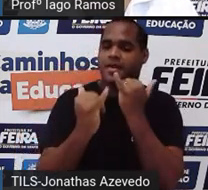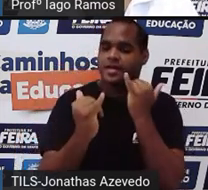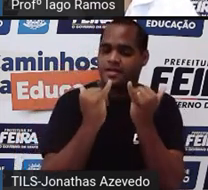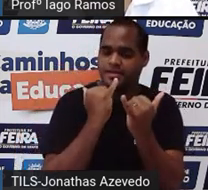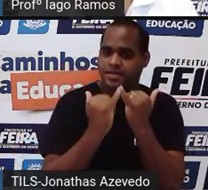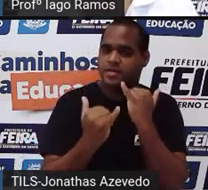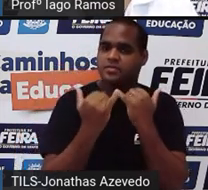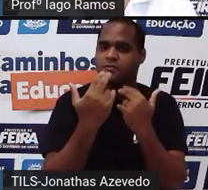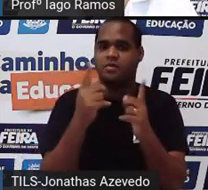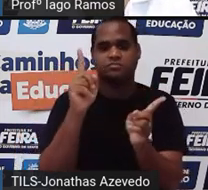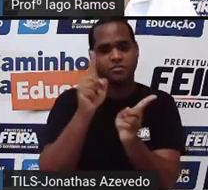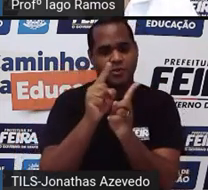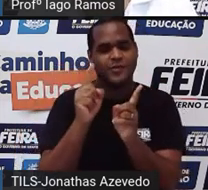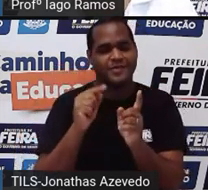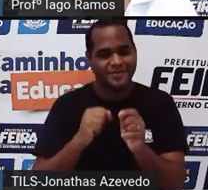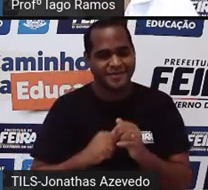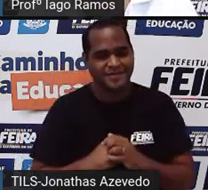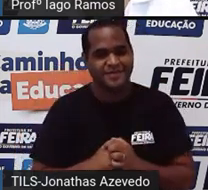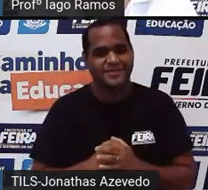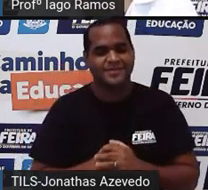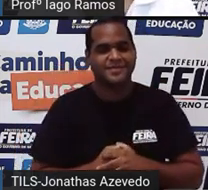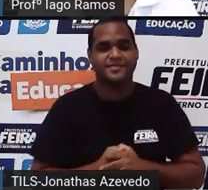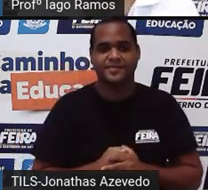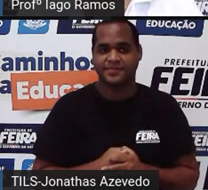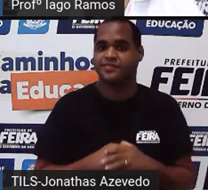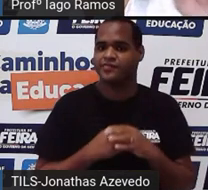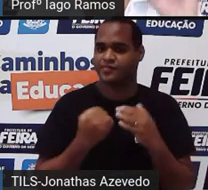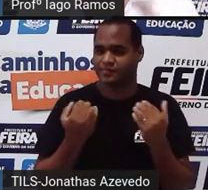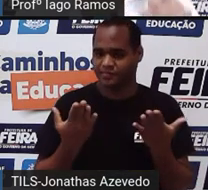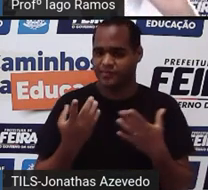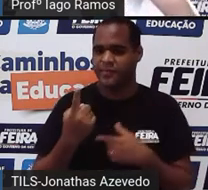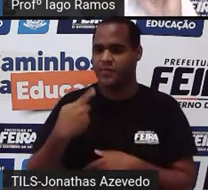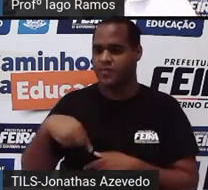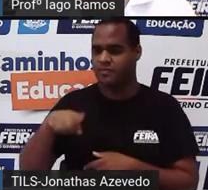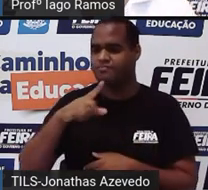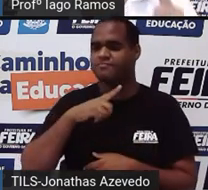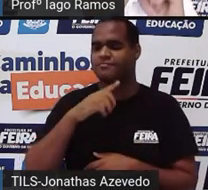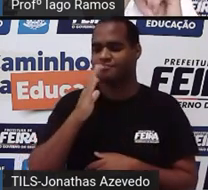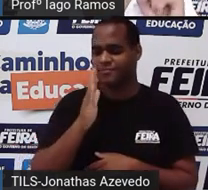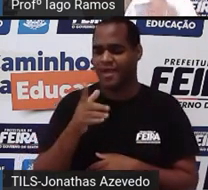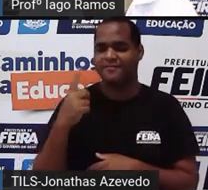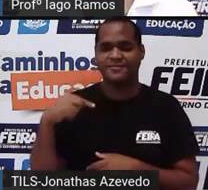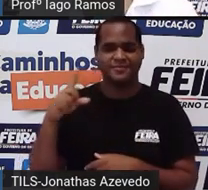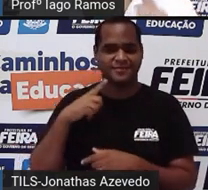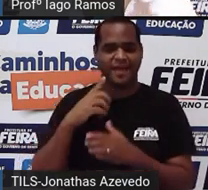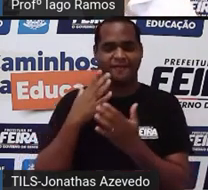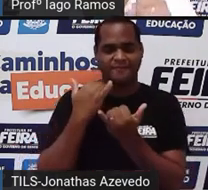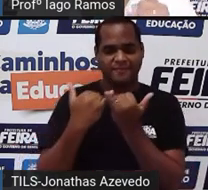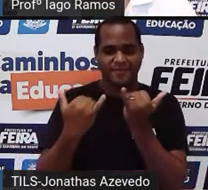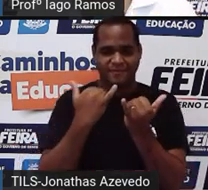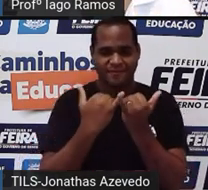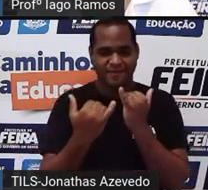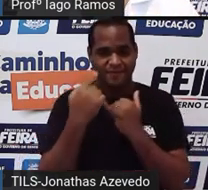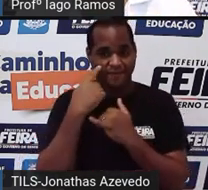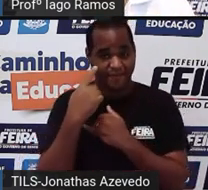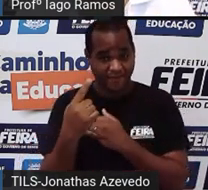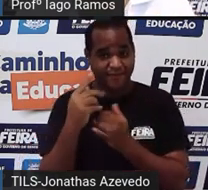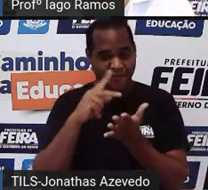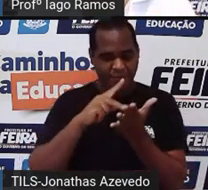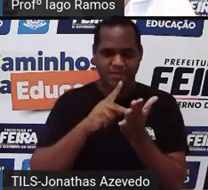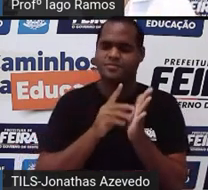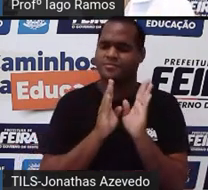menor. E nós já estudamos semelhança entre figuras